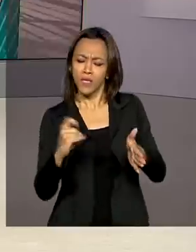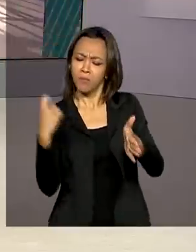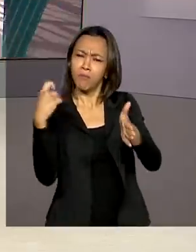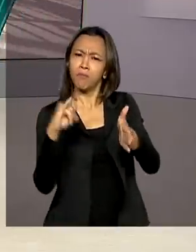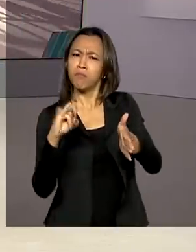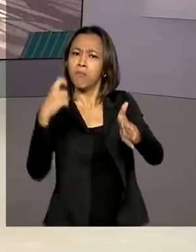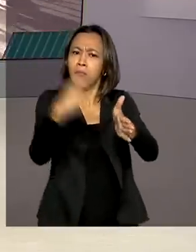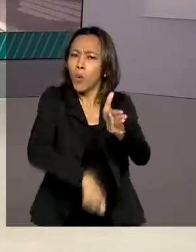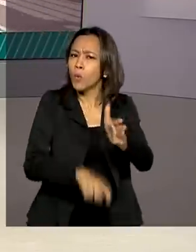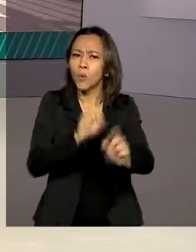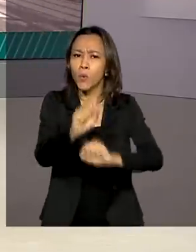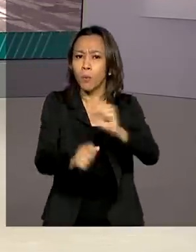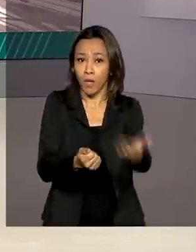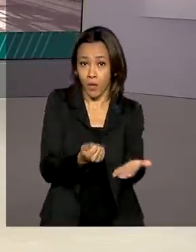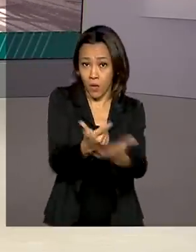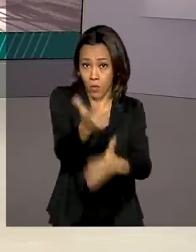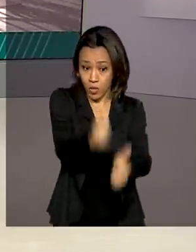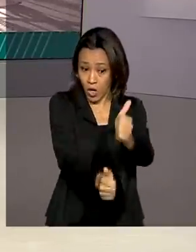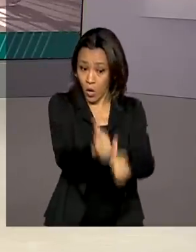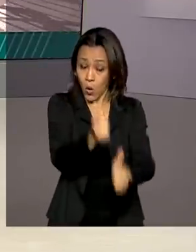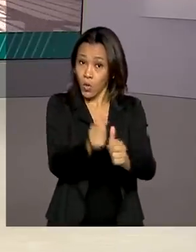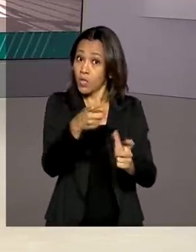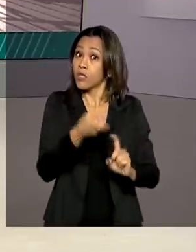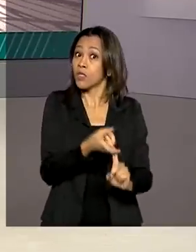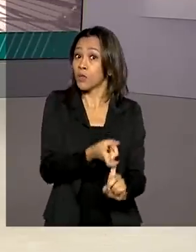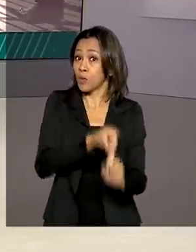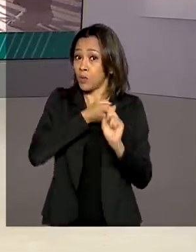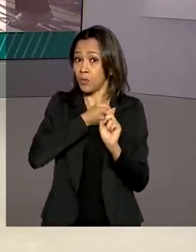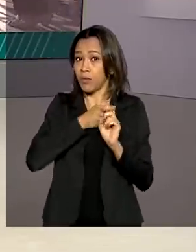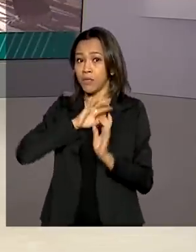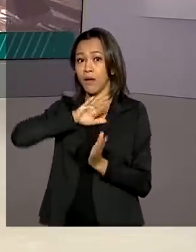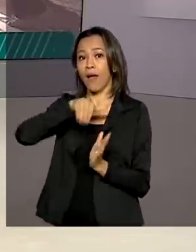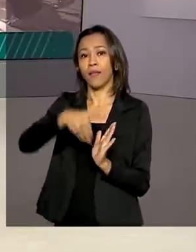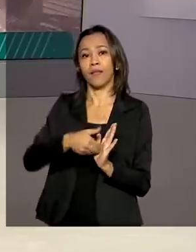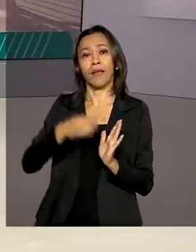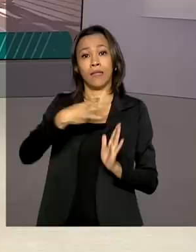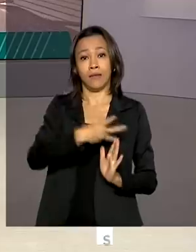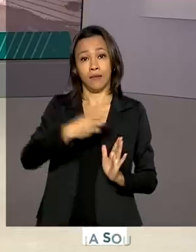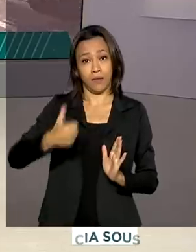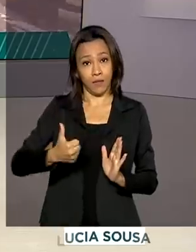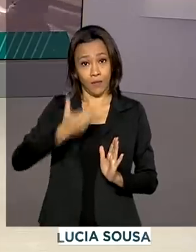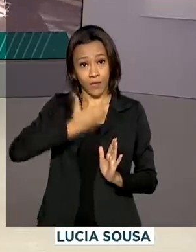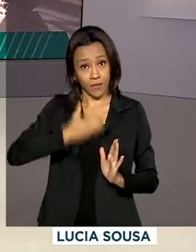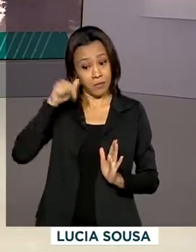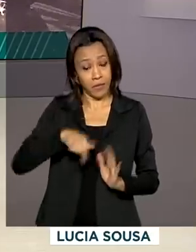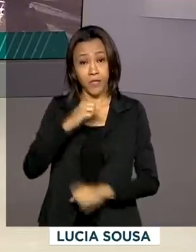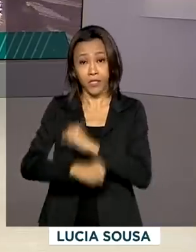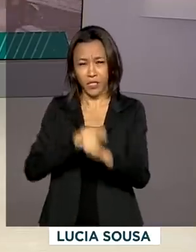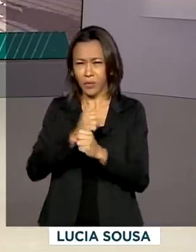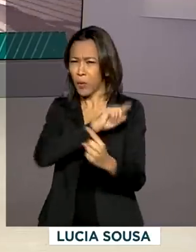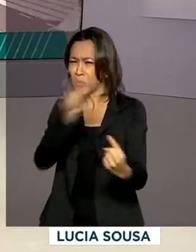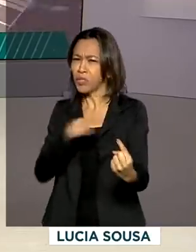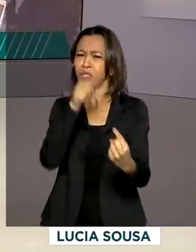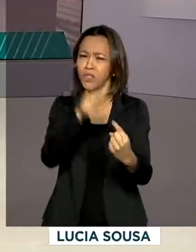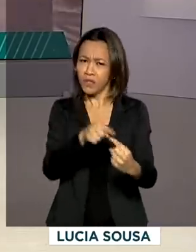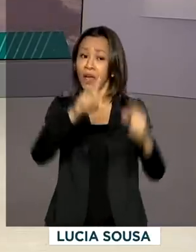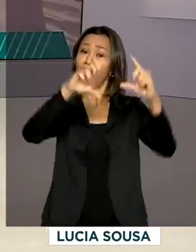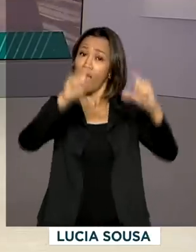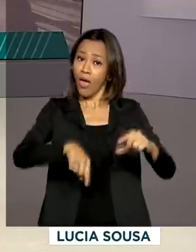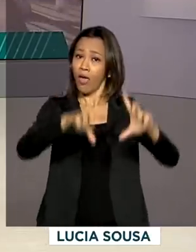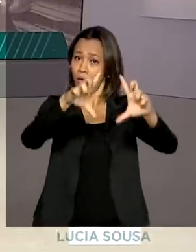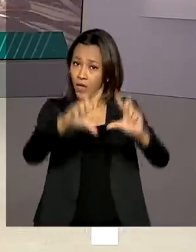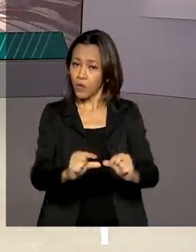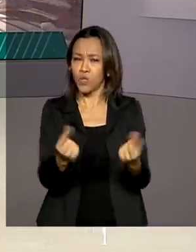importação para o arroz está suspenso até 31 de dezembro deste ano. O objetivo é combater a alta dos preços do